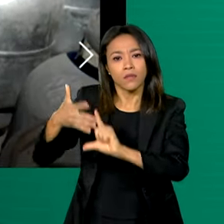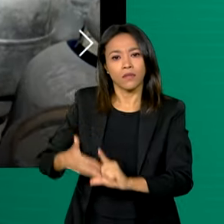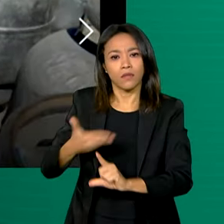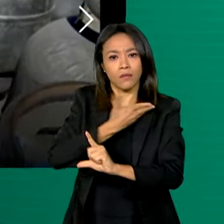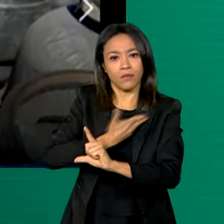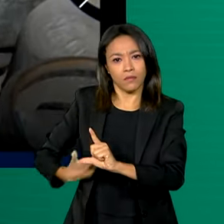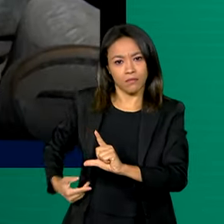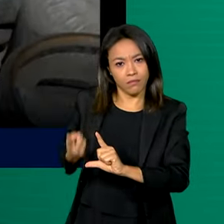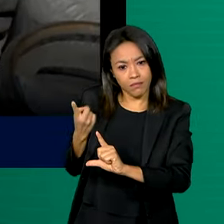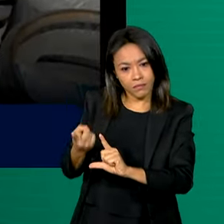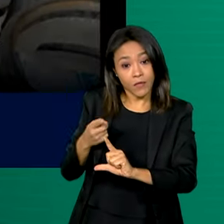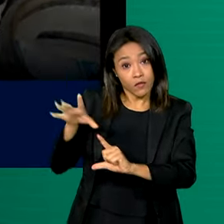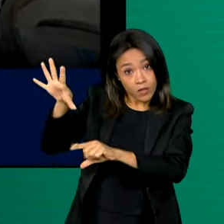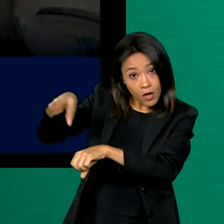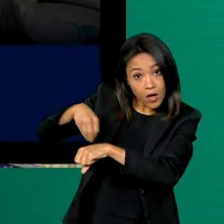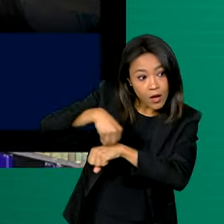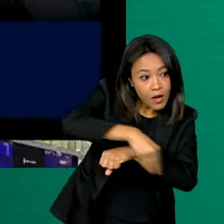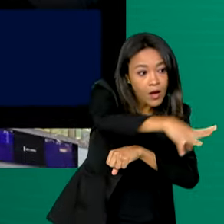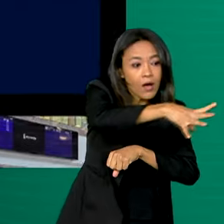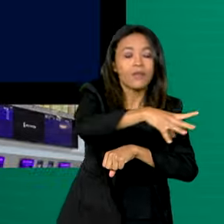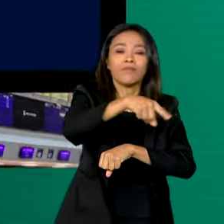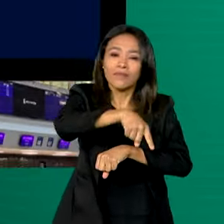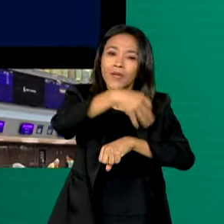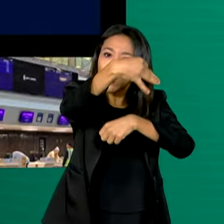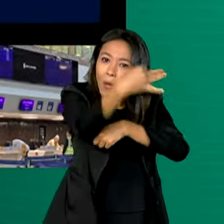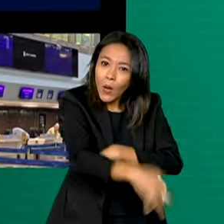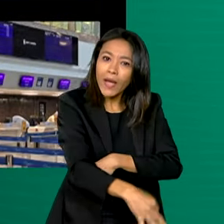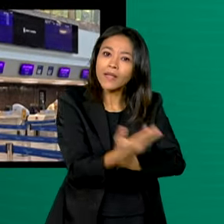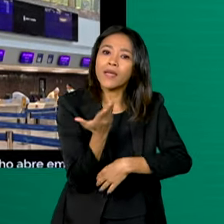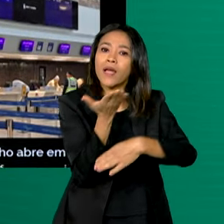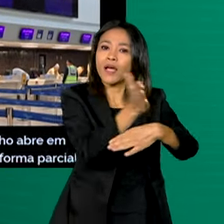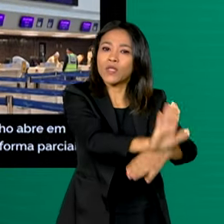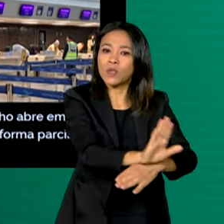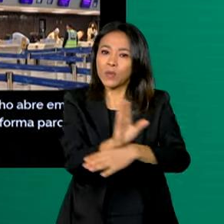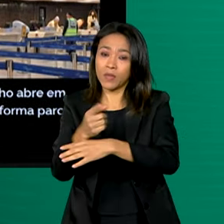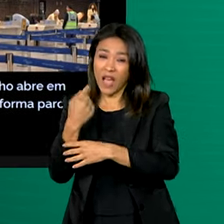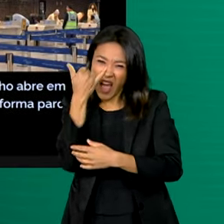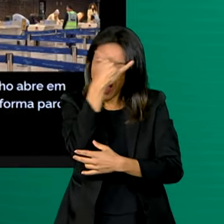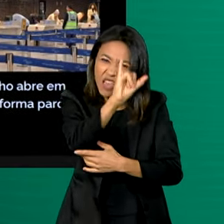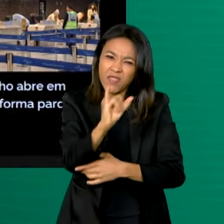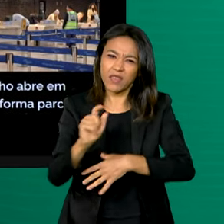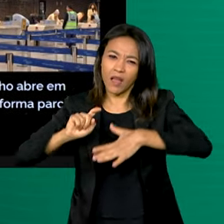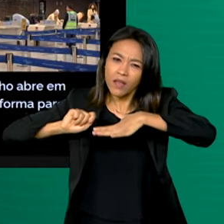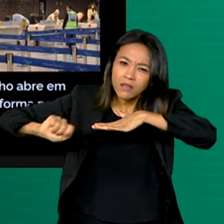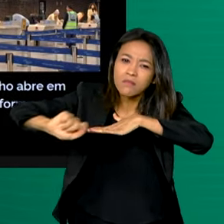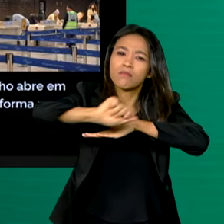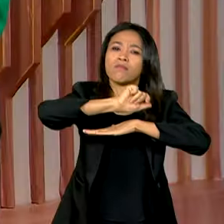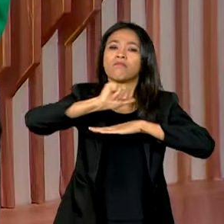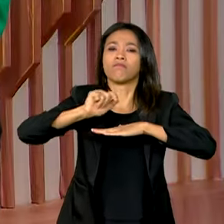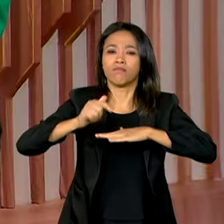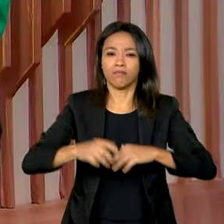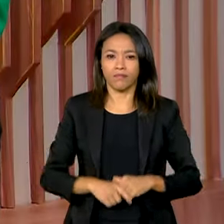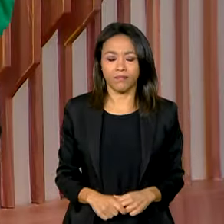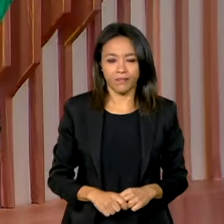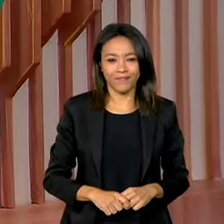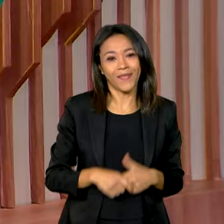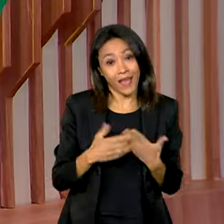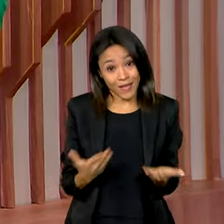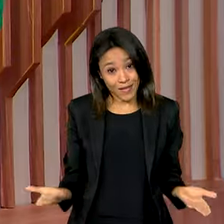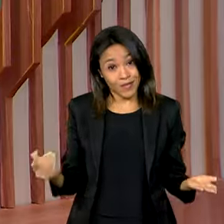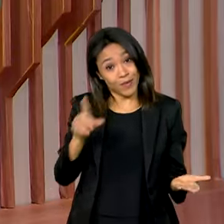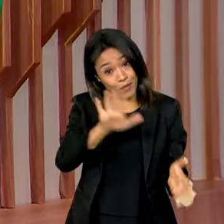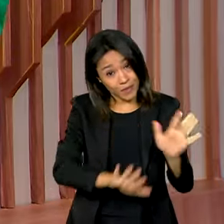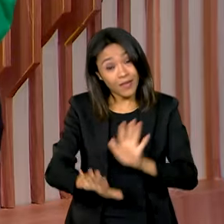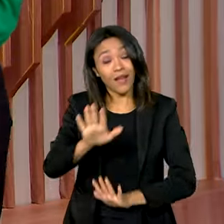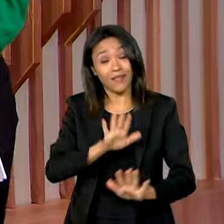Compartilhe essa informação correta e ajude a combater as fake news. Isso aí não cai